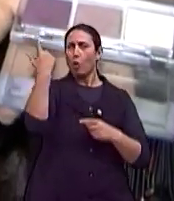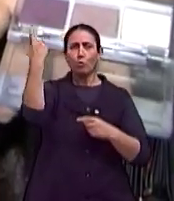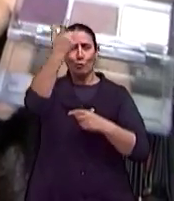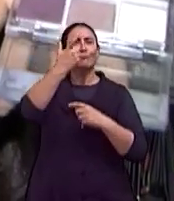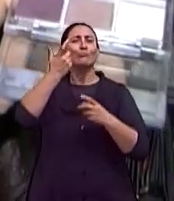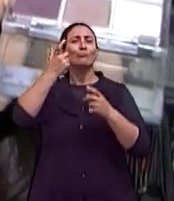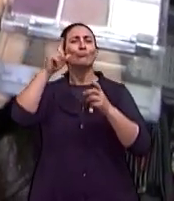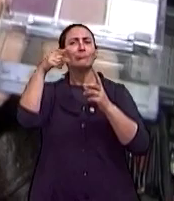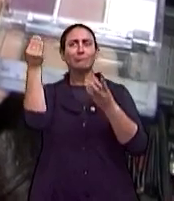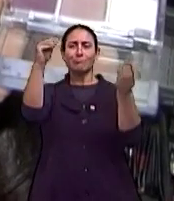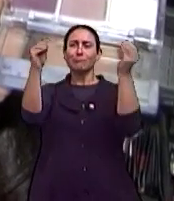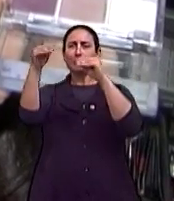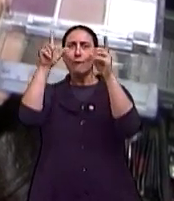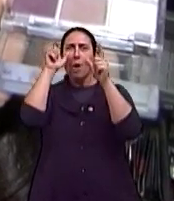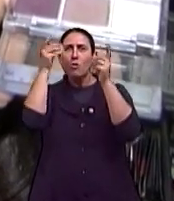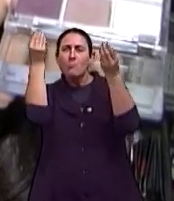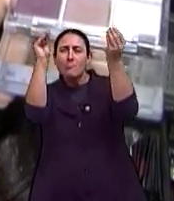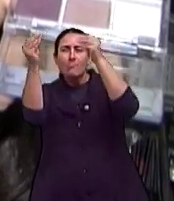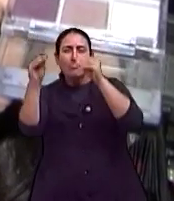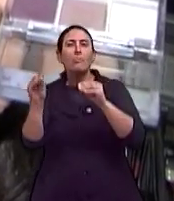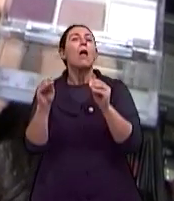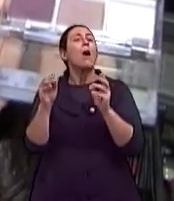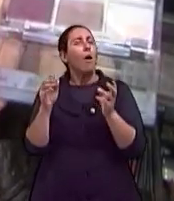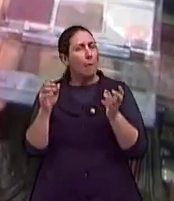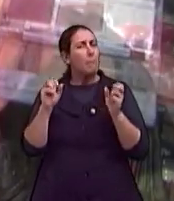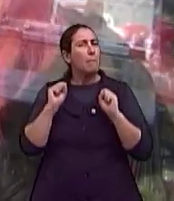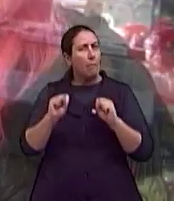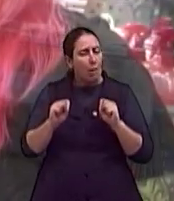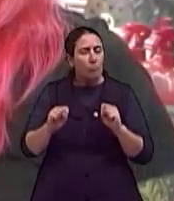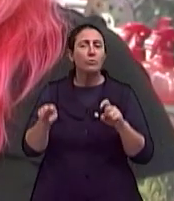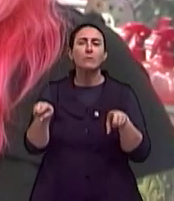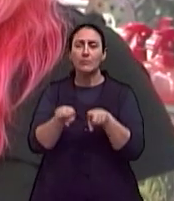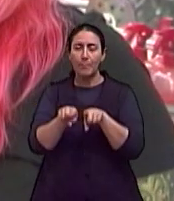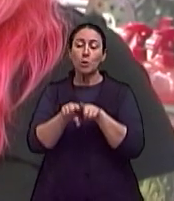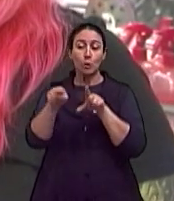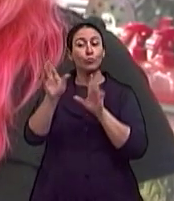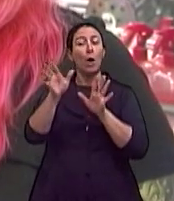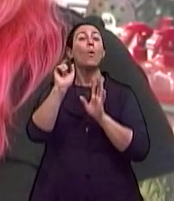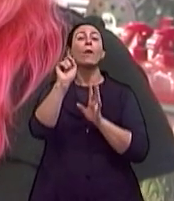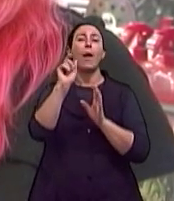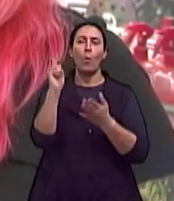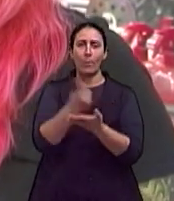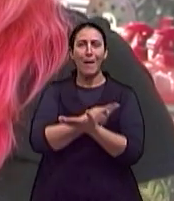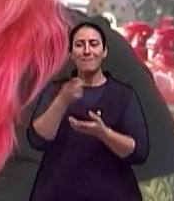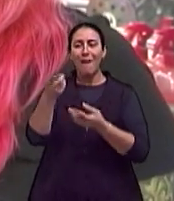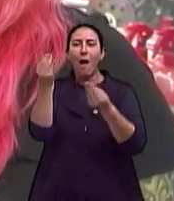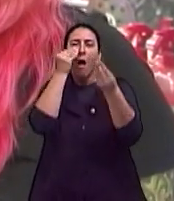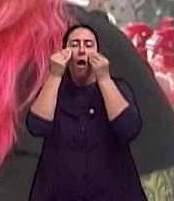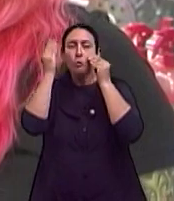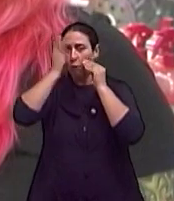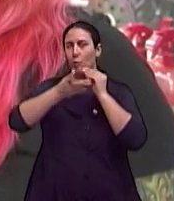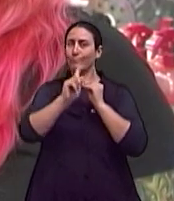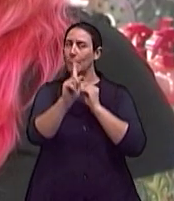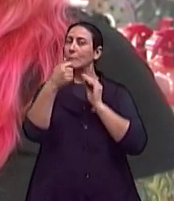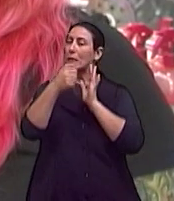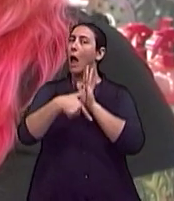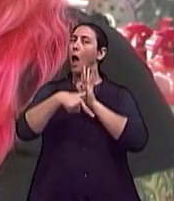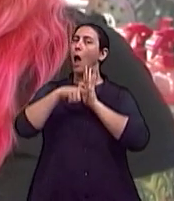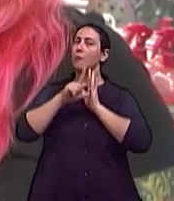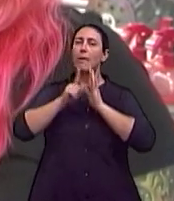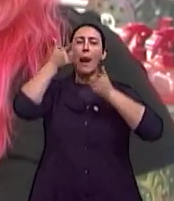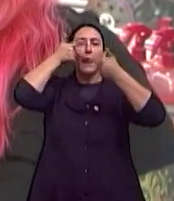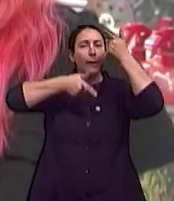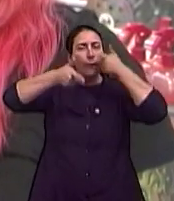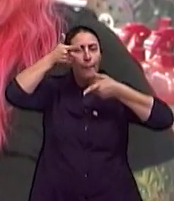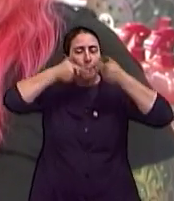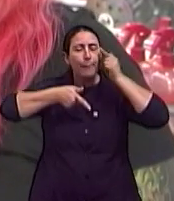qualidade da imagem que ela quer passar. A gente fez uma limpeza prévia nela, né? Limpou bem a pele, hidratou. A gente passou o